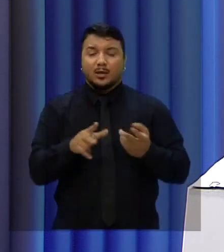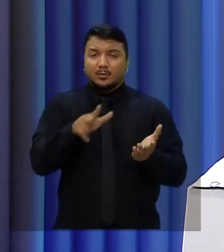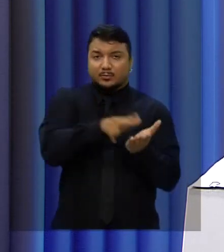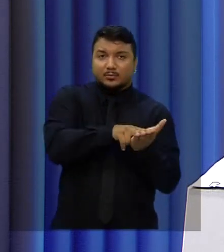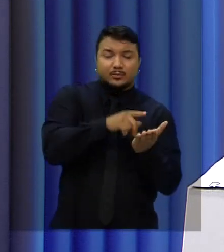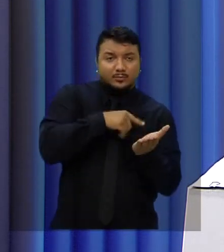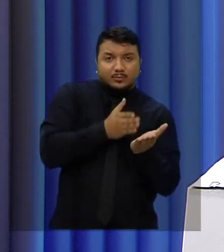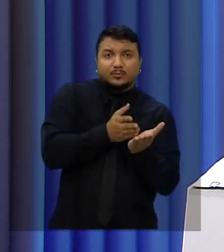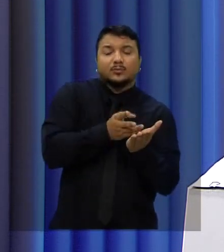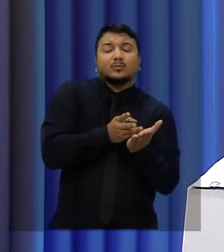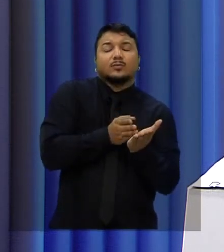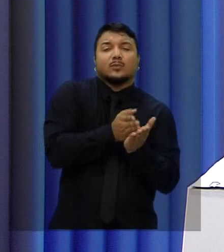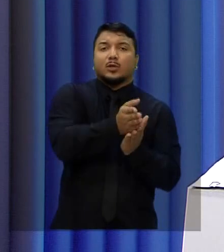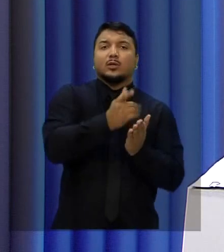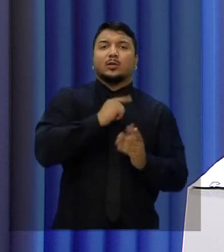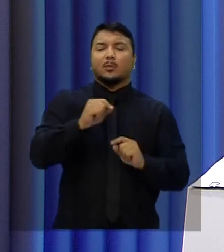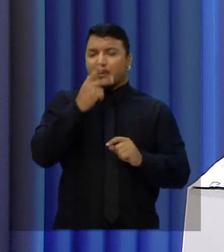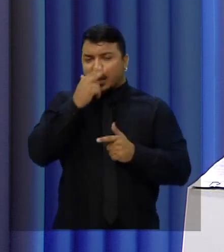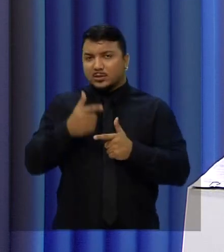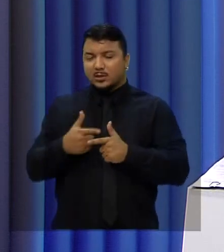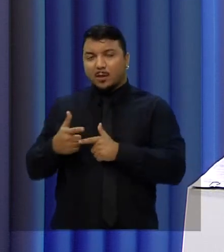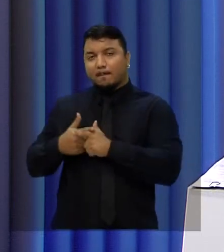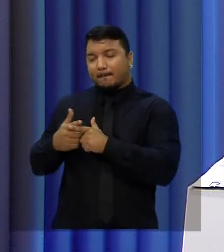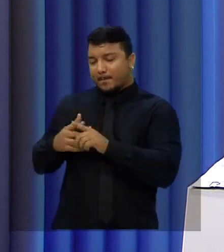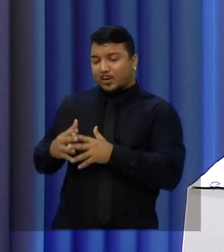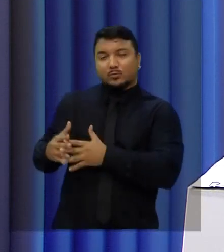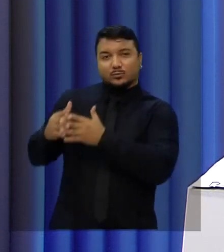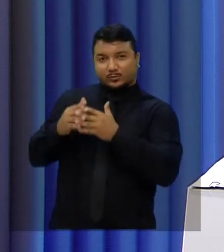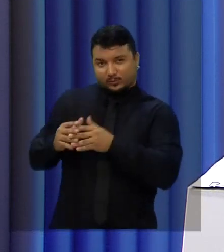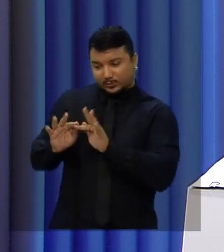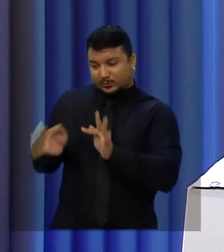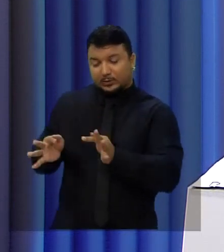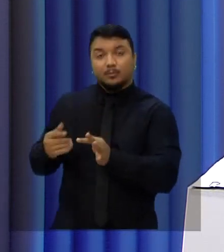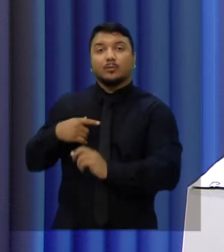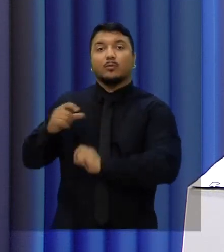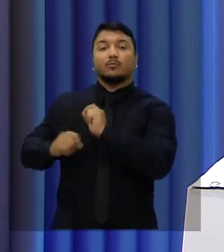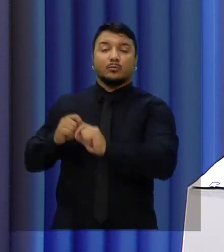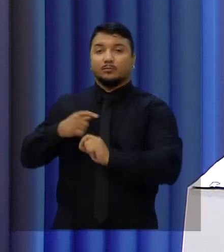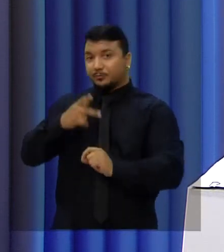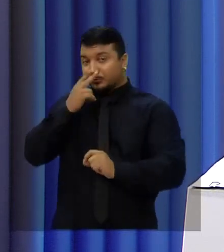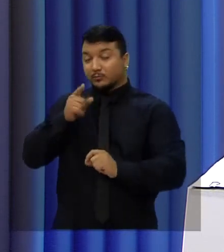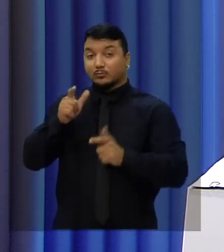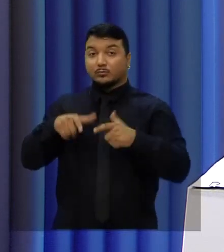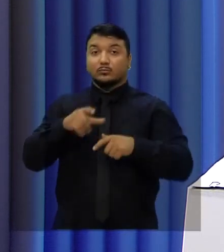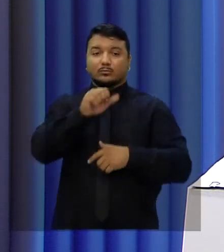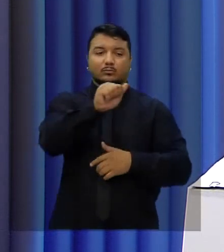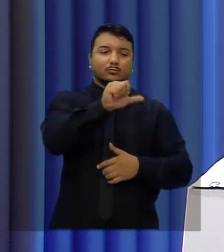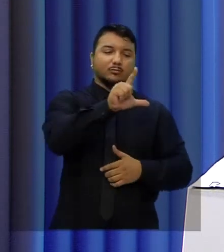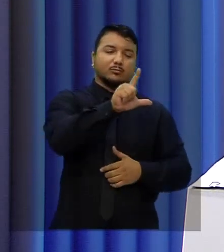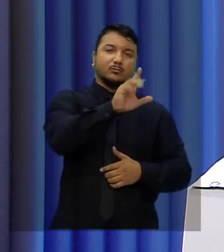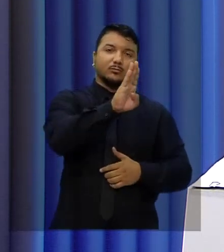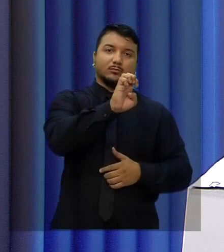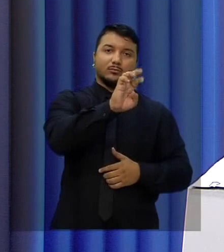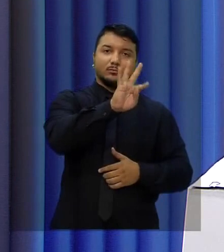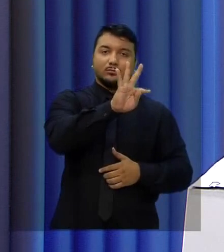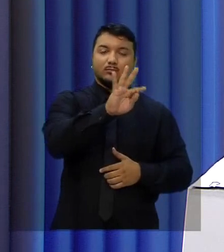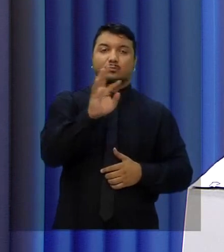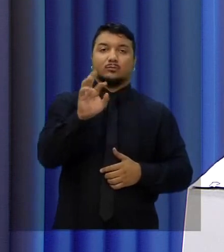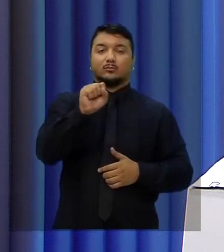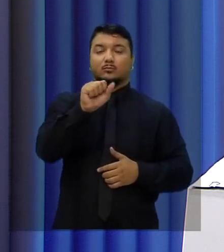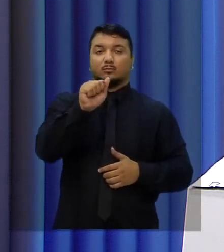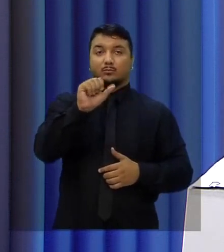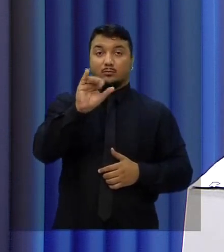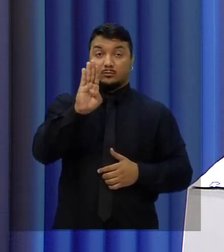e muitos dos problemas de menor complexidade que lotam os corredores do hospital Albert Seib é esse hospital da prefeitura,